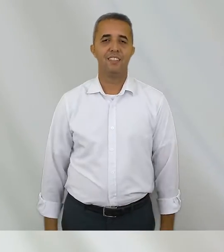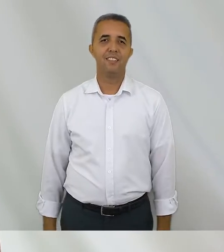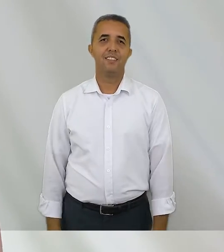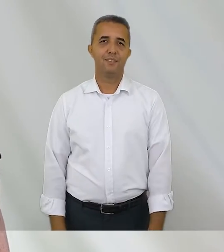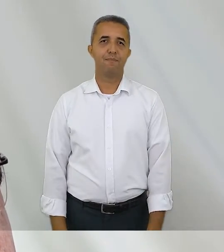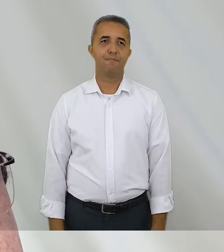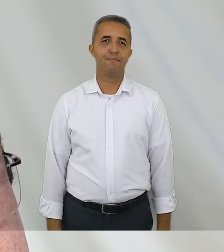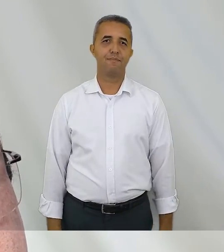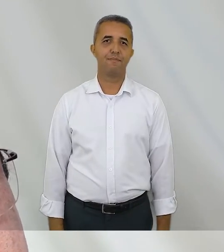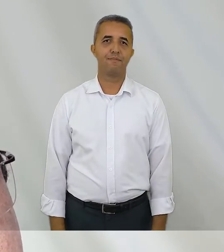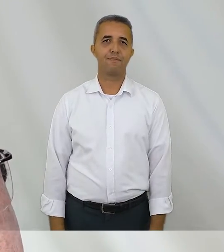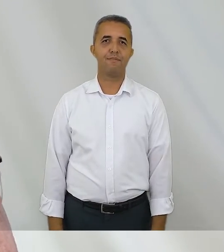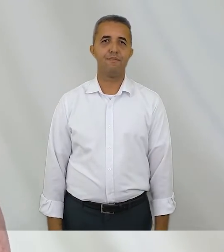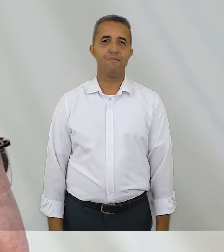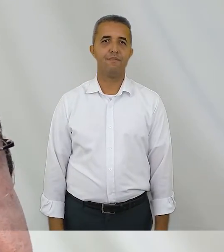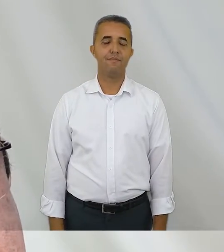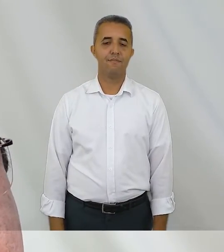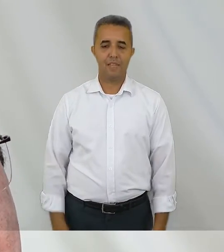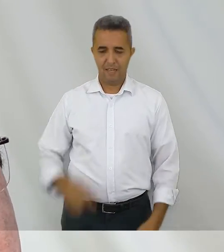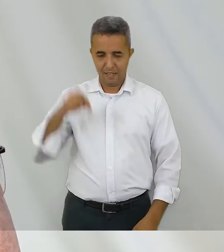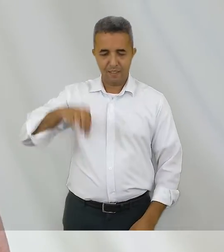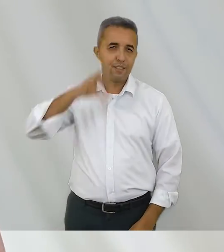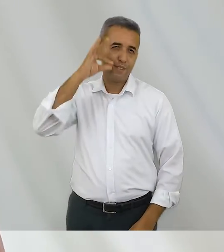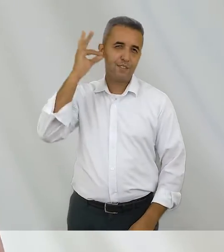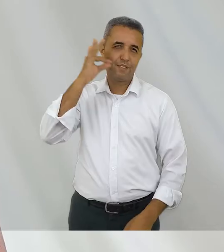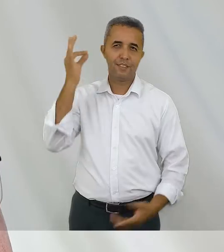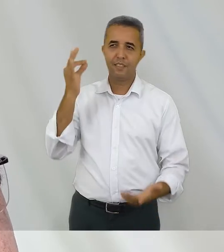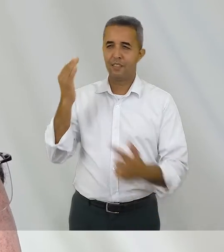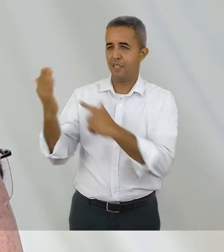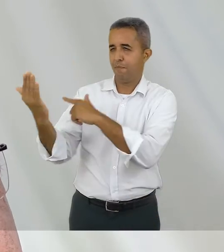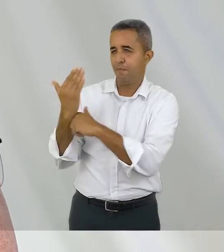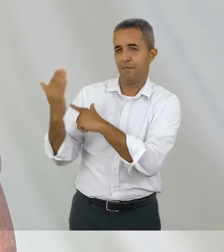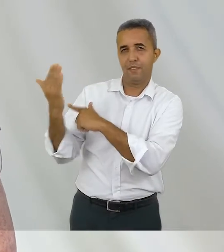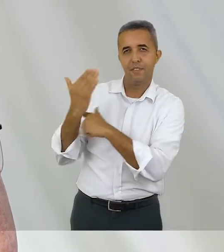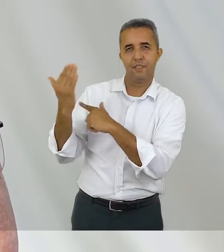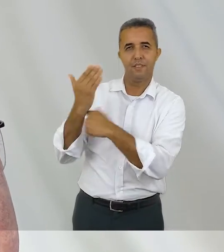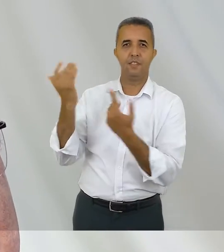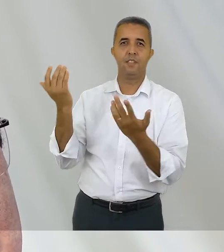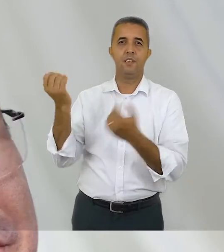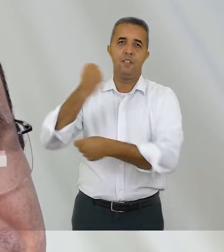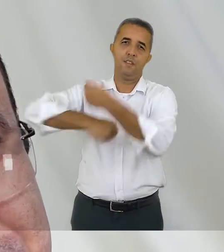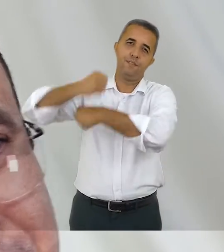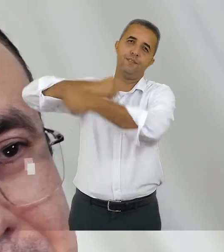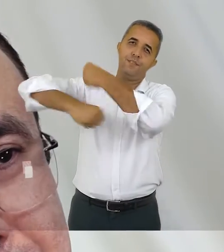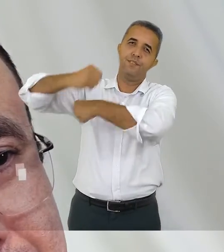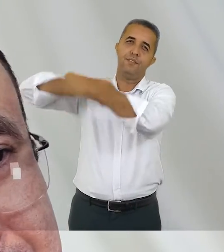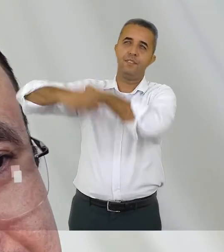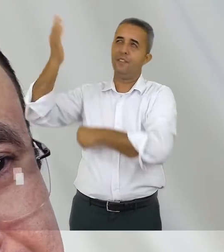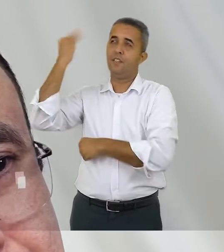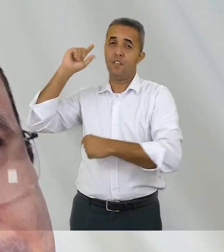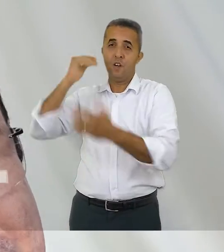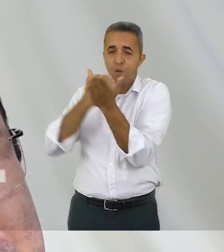Universidade Federal. Então isso começou lá atrás, há algumas décadas, quando o objetivo era